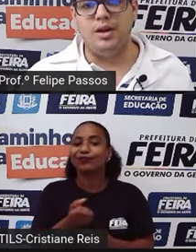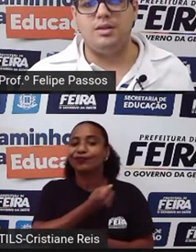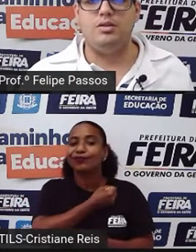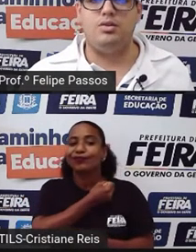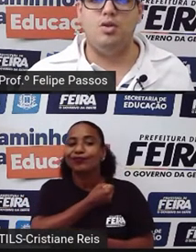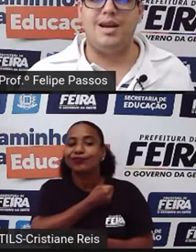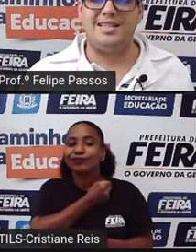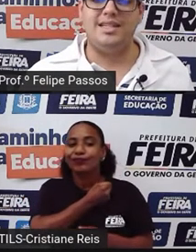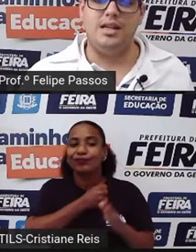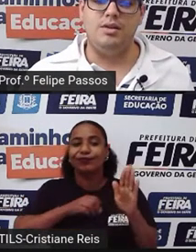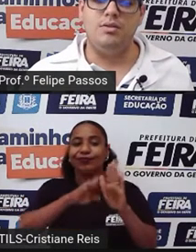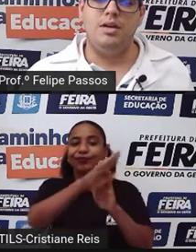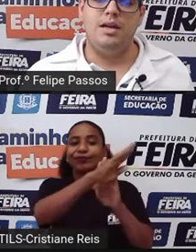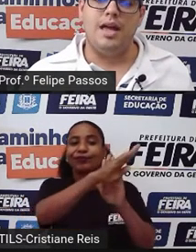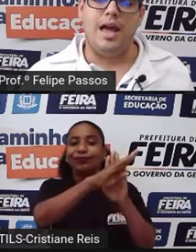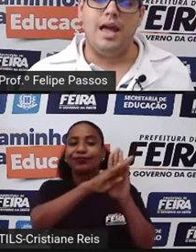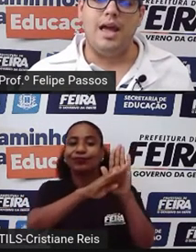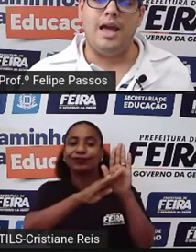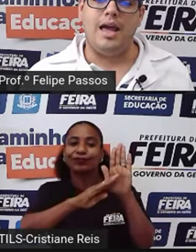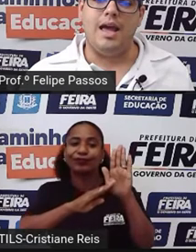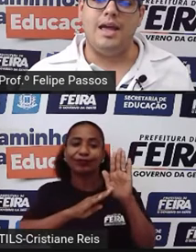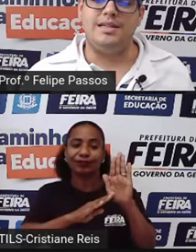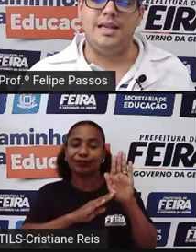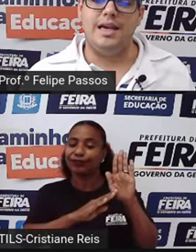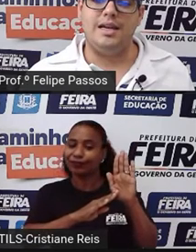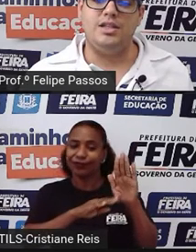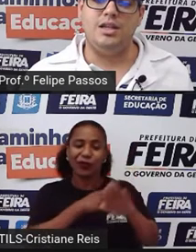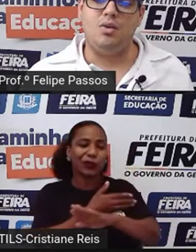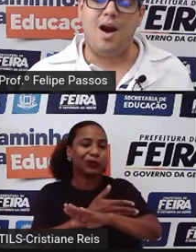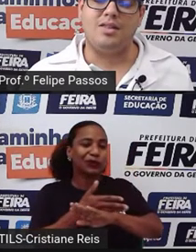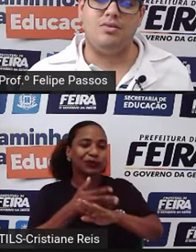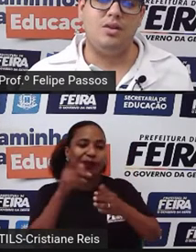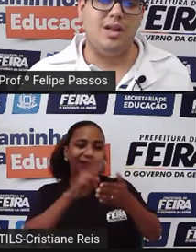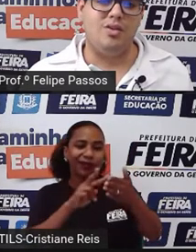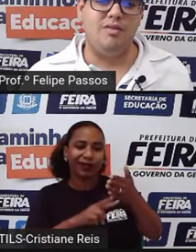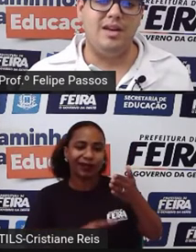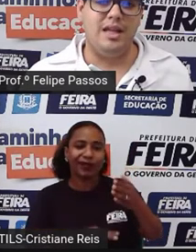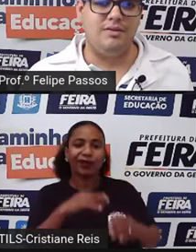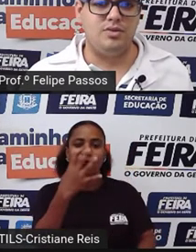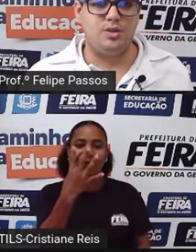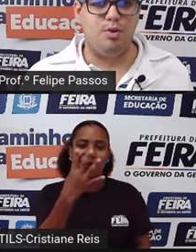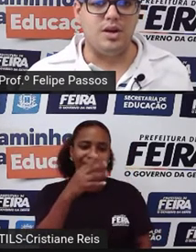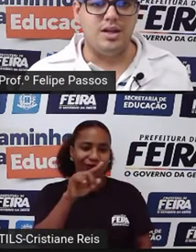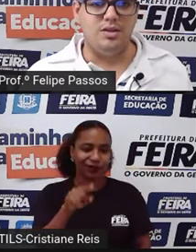leitura do brasileiro é de cerca de 4,9 livros por ano.